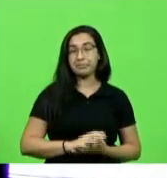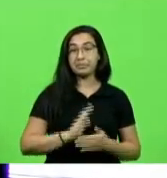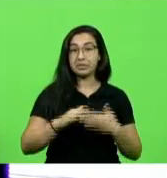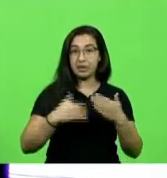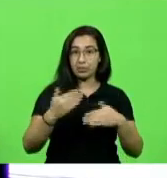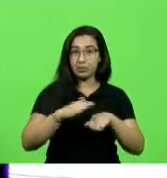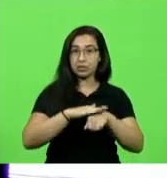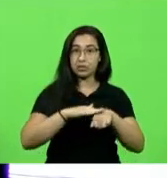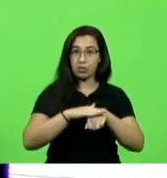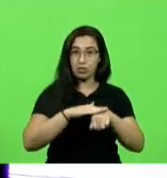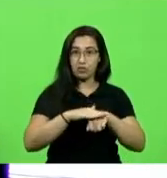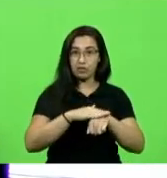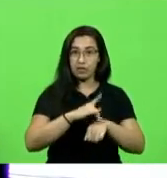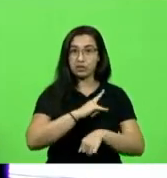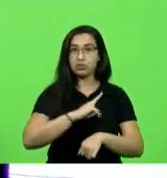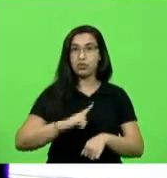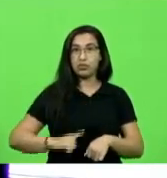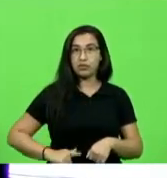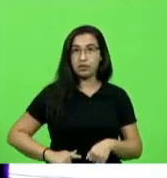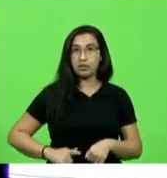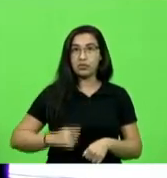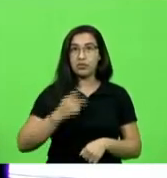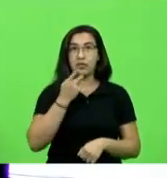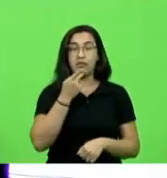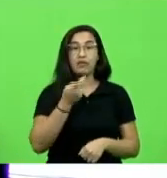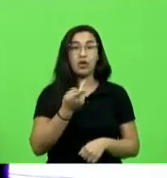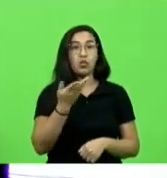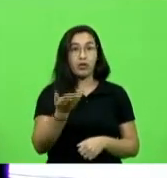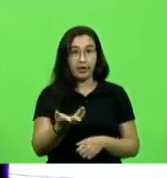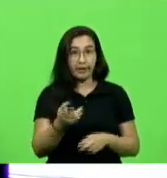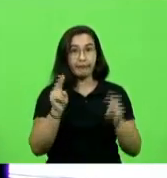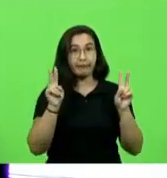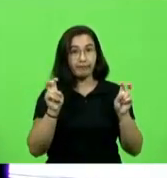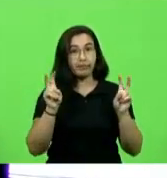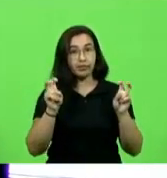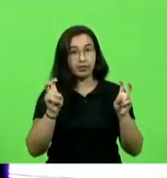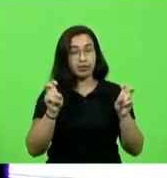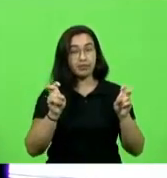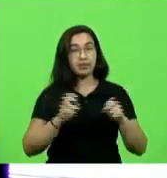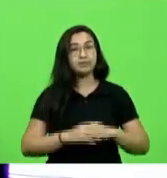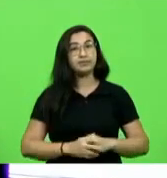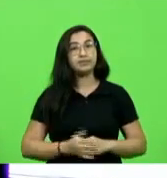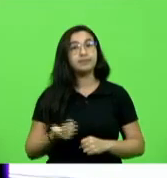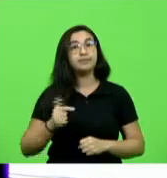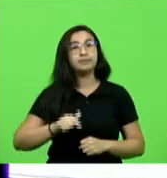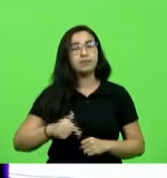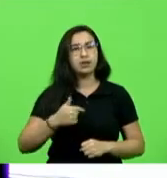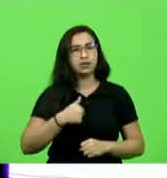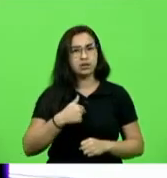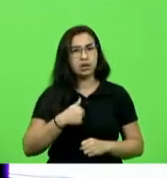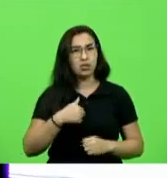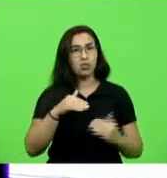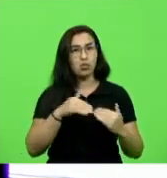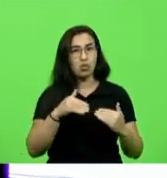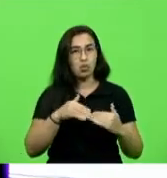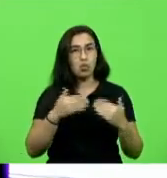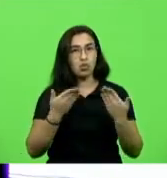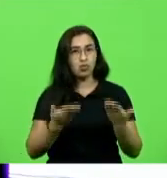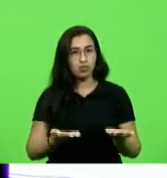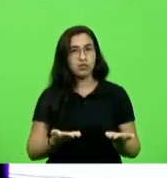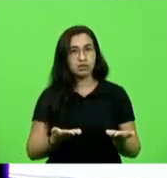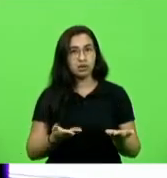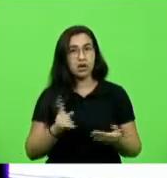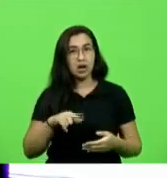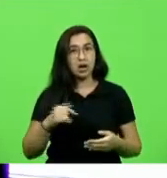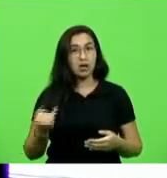com o governador tocamos justamente nesse assunto deputado e eu também de acordo com vossa excelência acho louvável